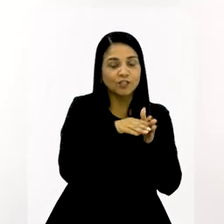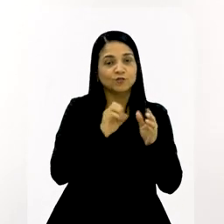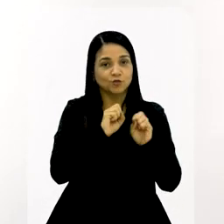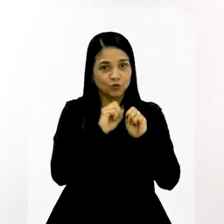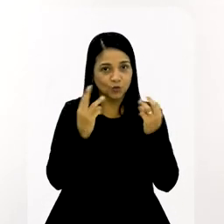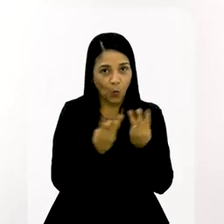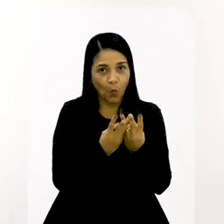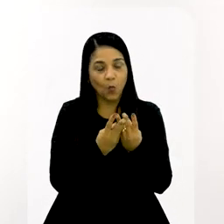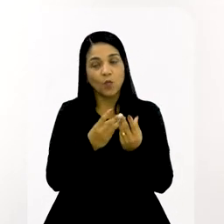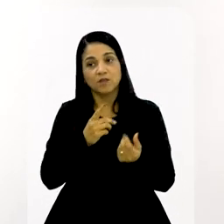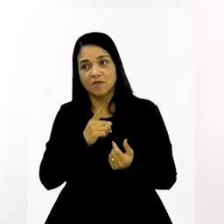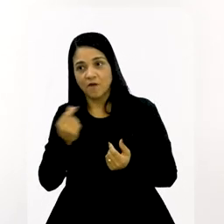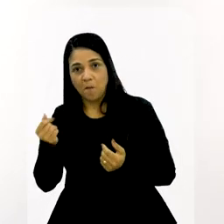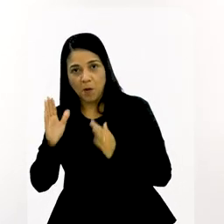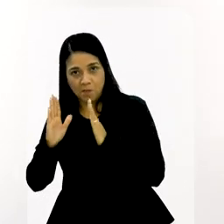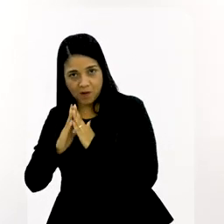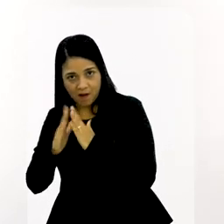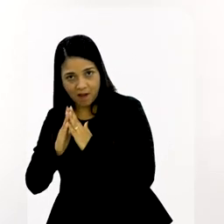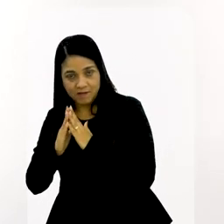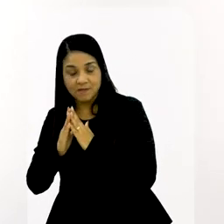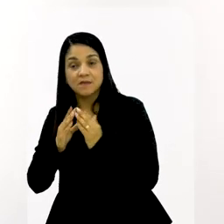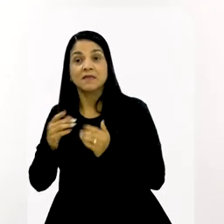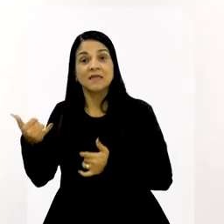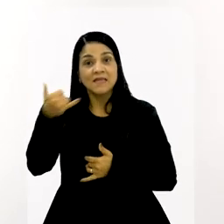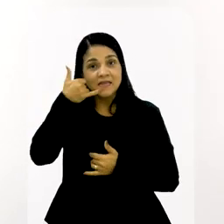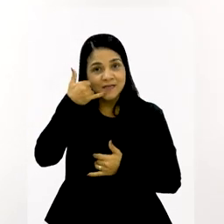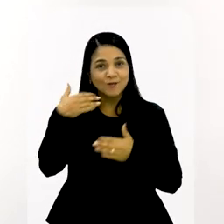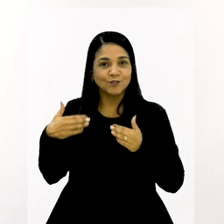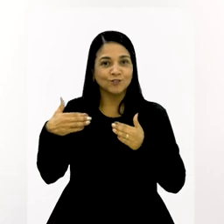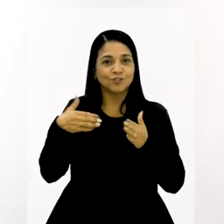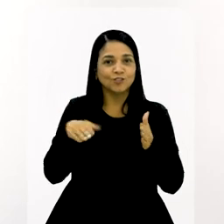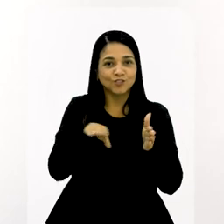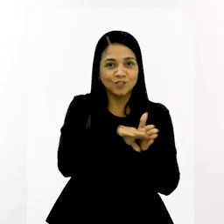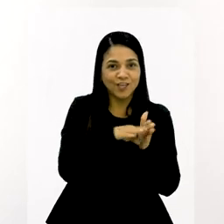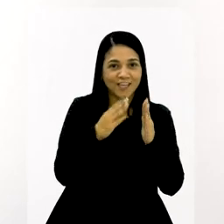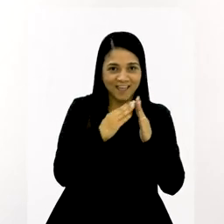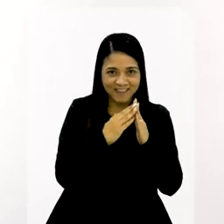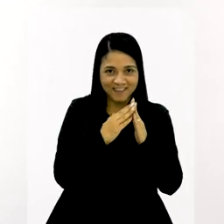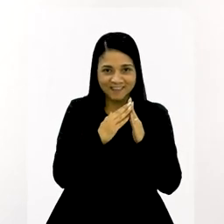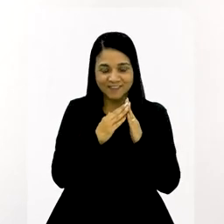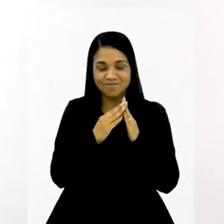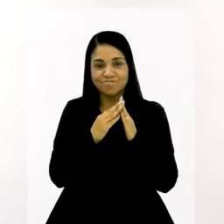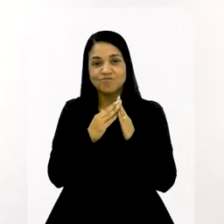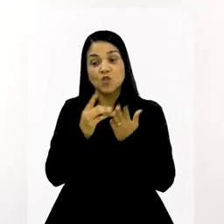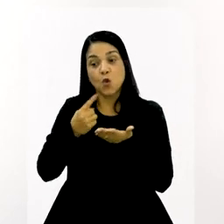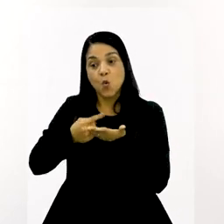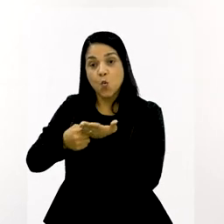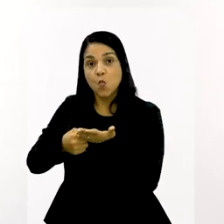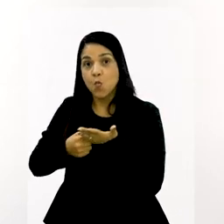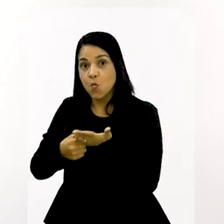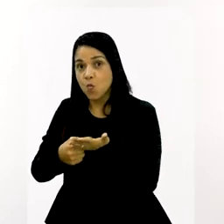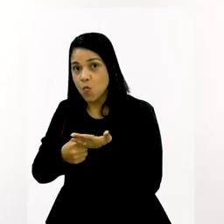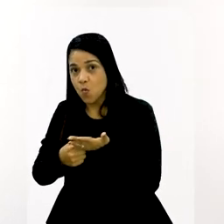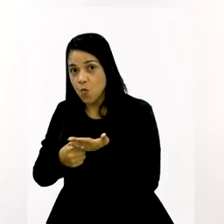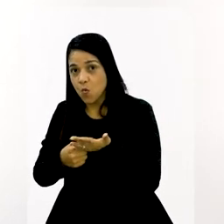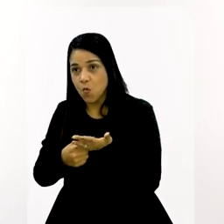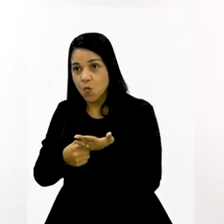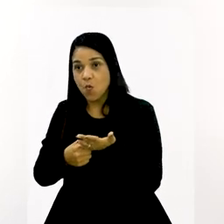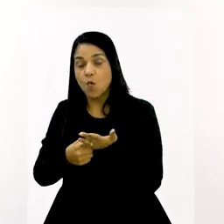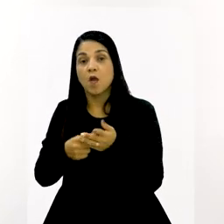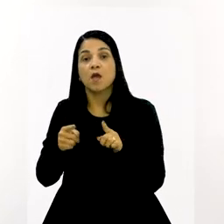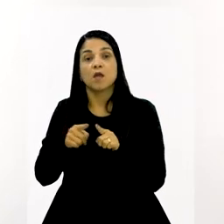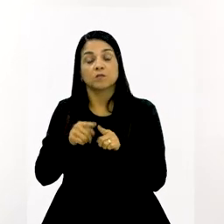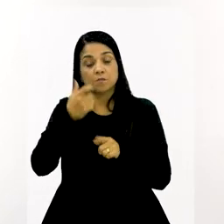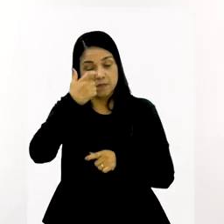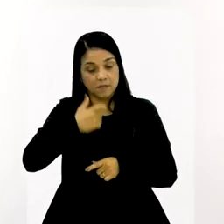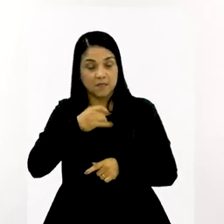chega no show. Ele me liga quando ele sai do show. E ele me liga quando ele chega em casa. Eu faço isso foi uma coisa que